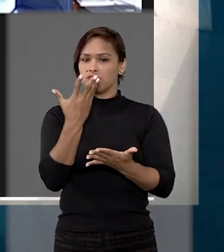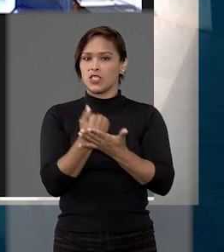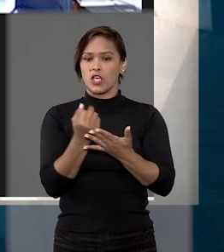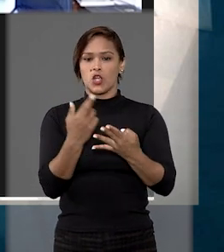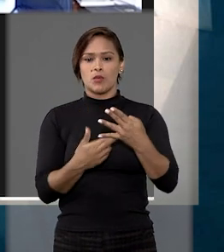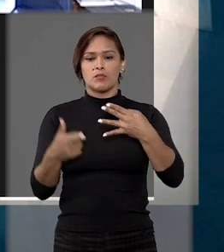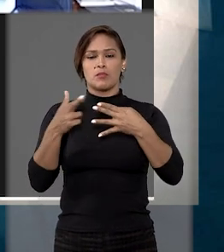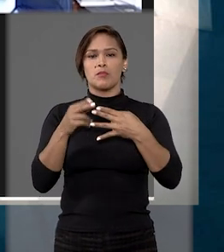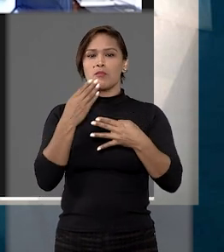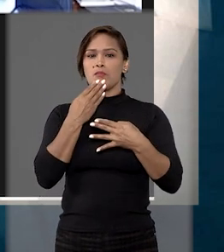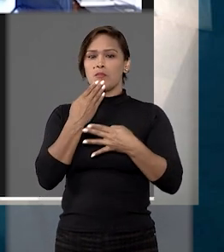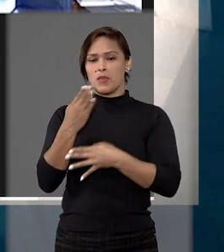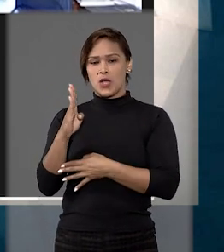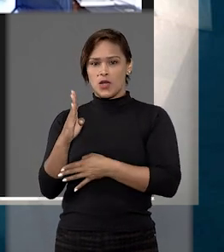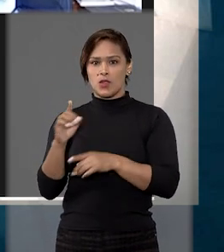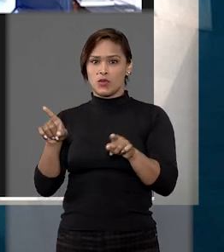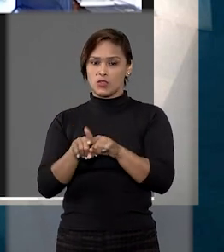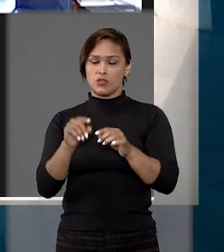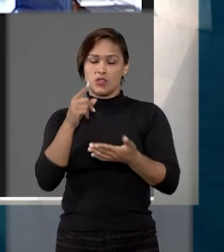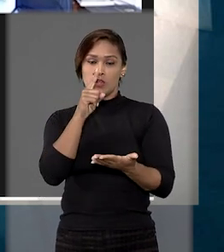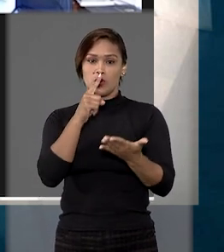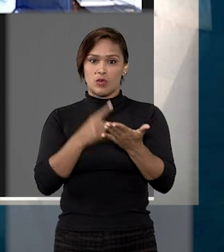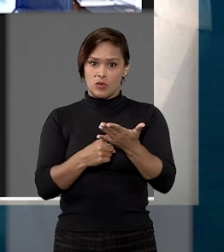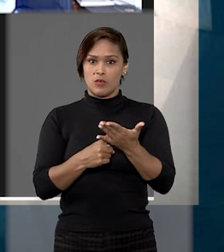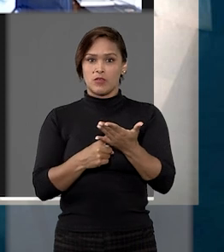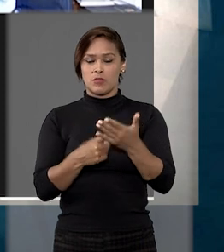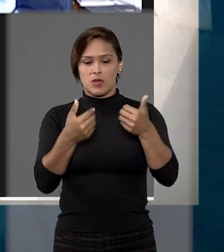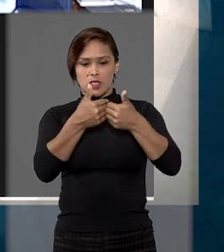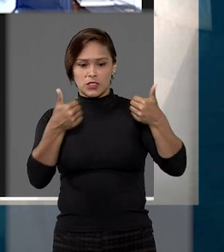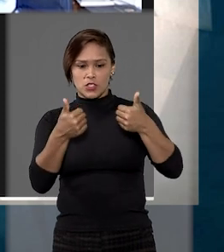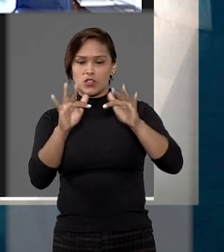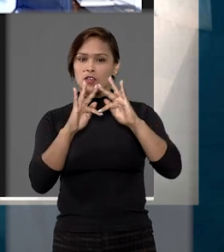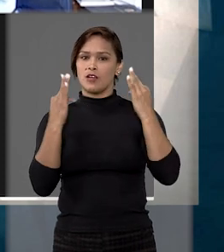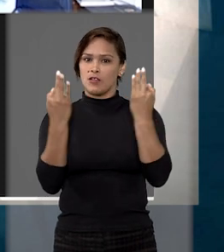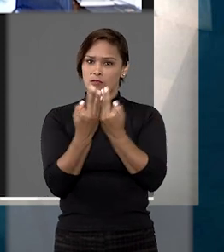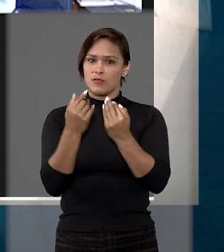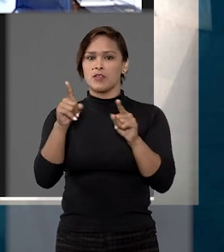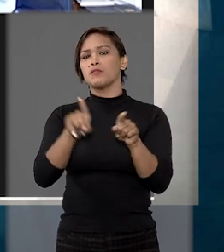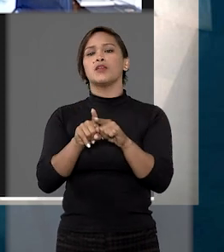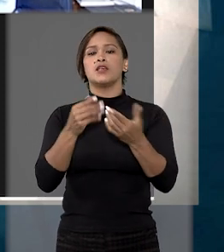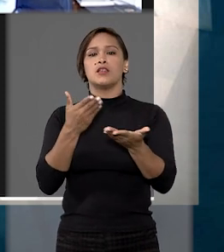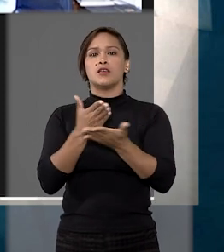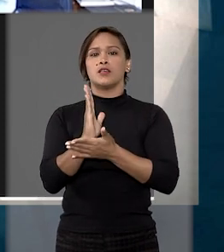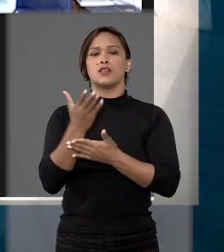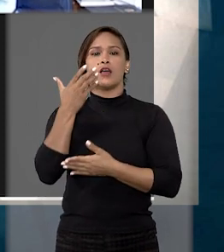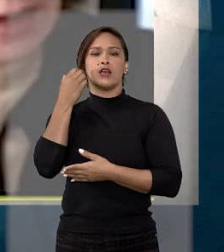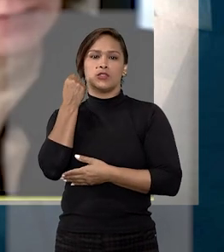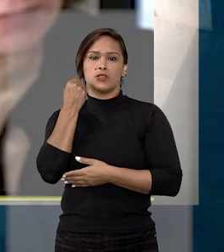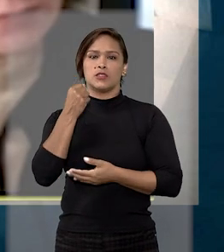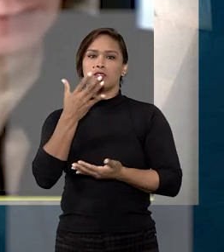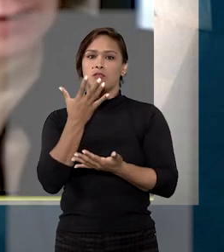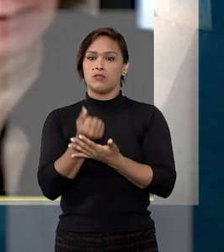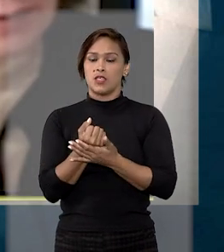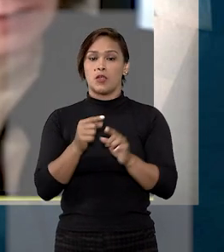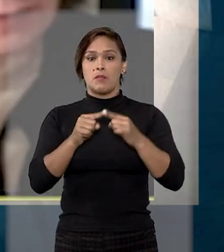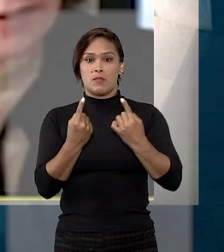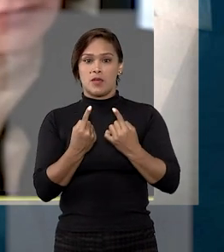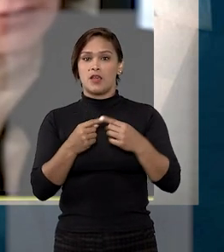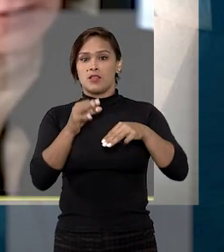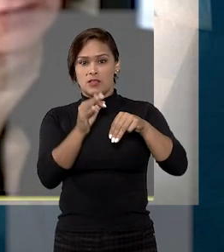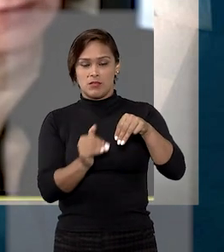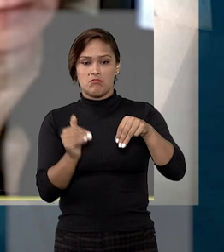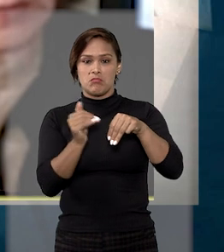provimento ao recurso dos pais biológicos e confirmou a destituição do poder familiar e o deferimento da adoção. No entanto,